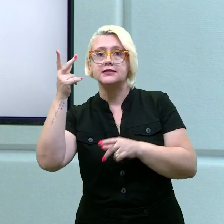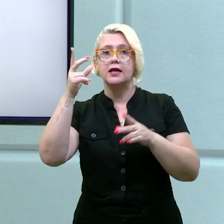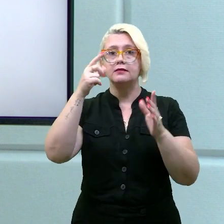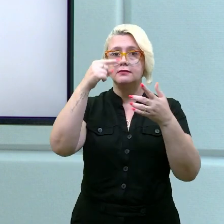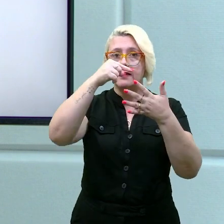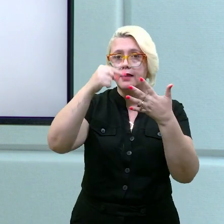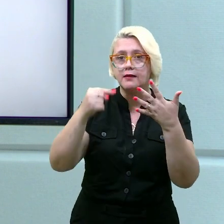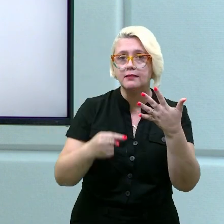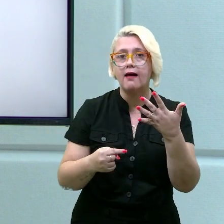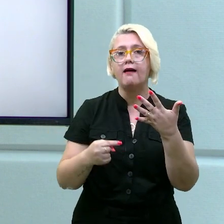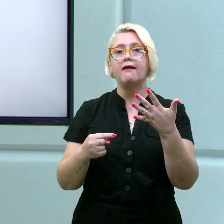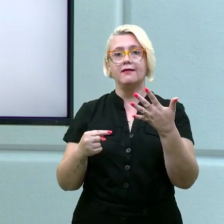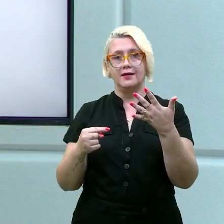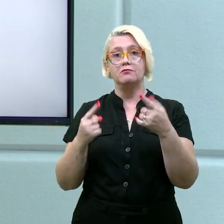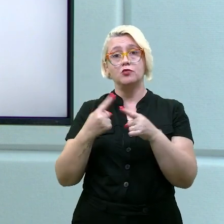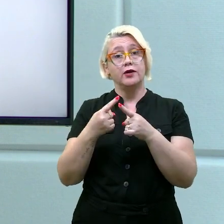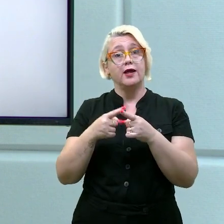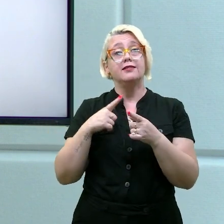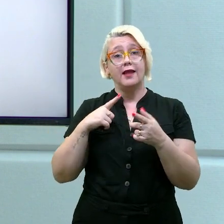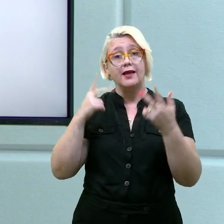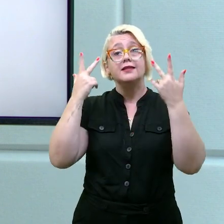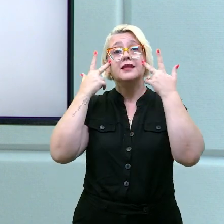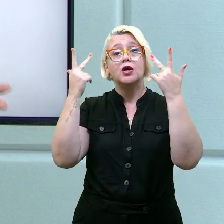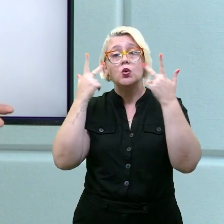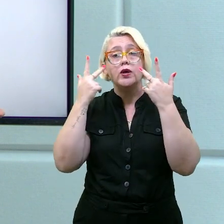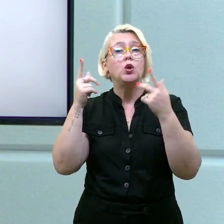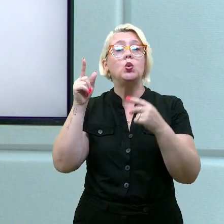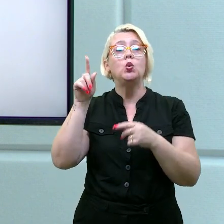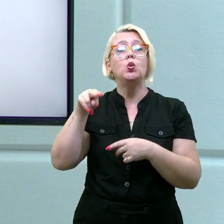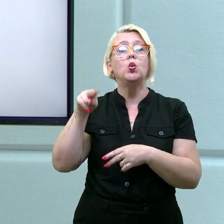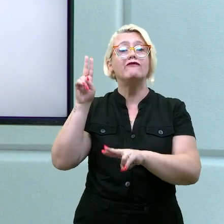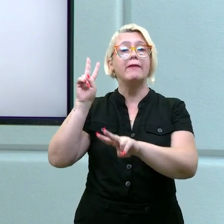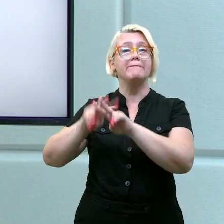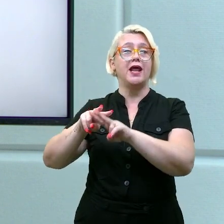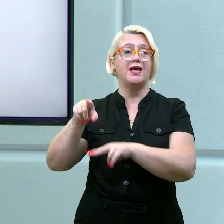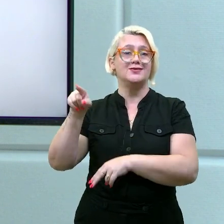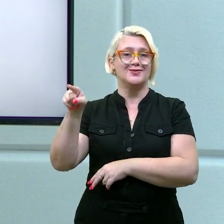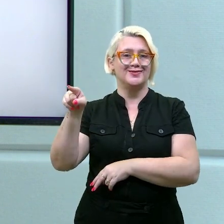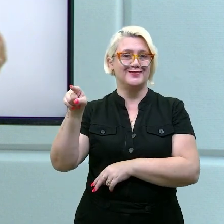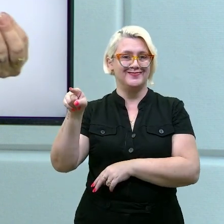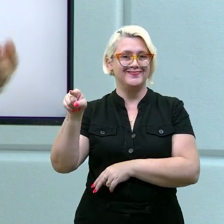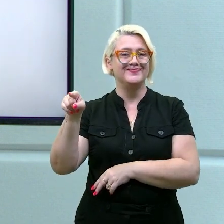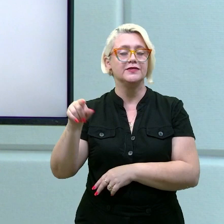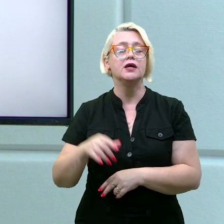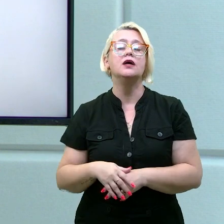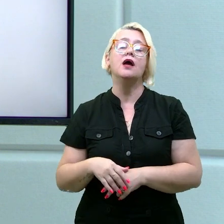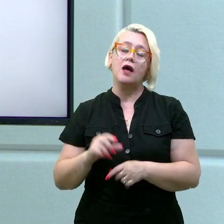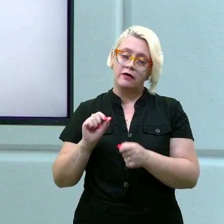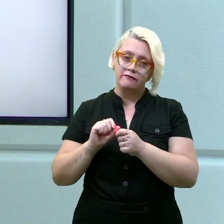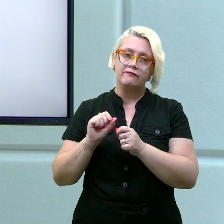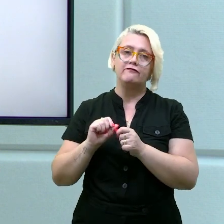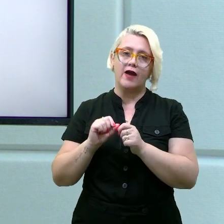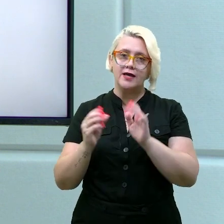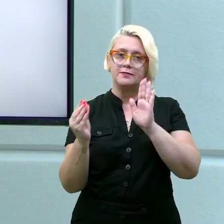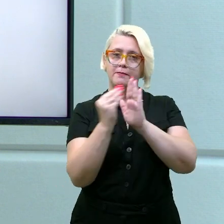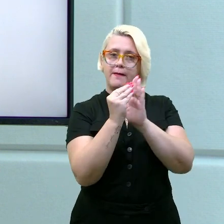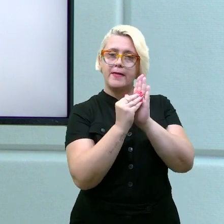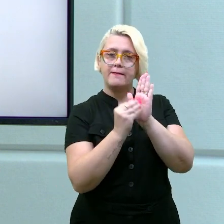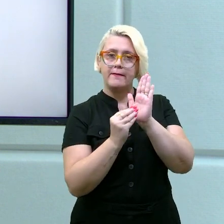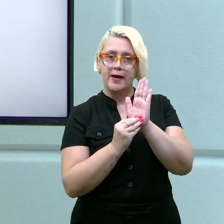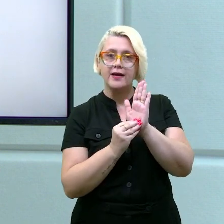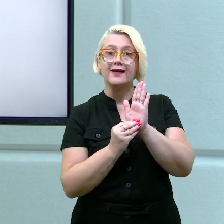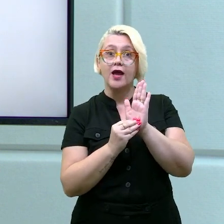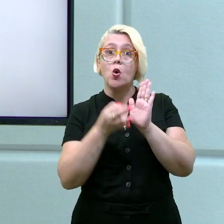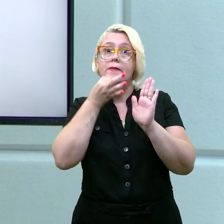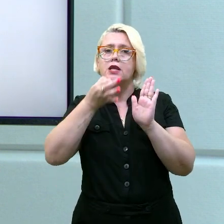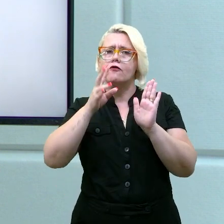age assim porque ele tem absoluta tranquilidade de que ele não sofrerá punições. Quando você faz isso, você dá força para o seu argumento.